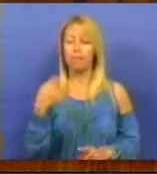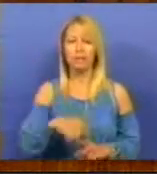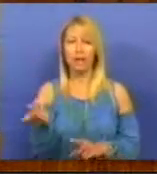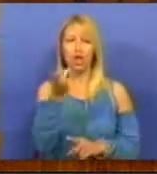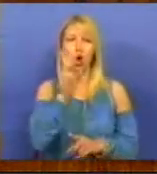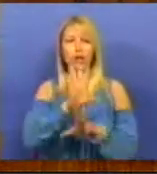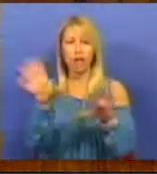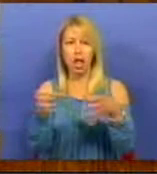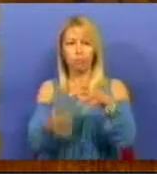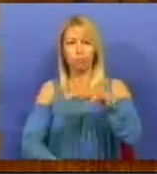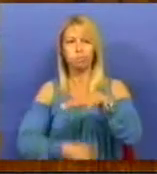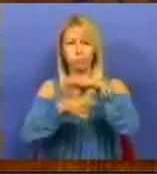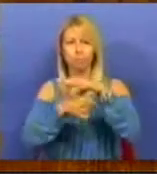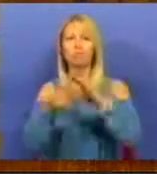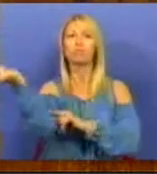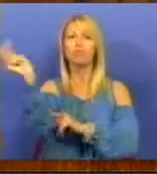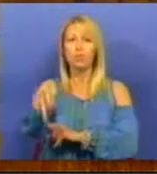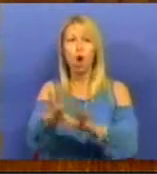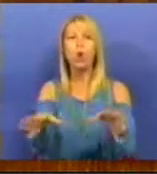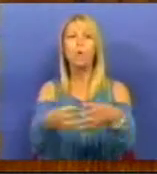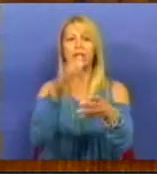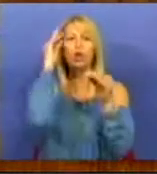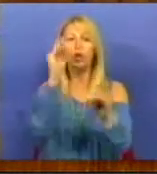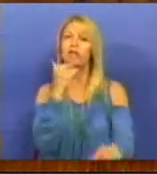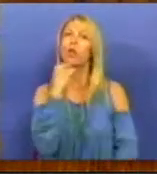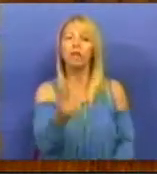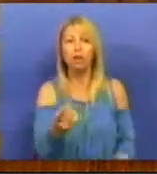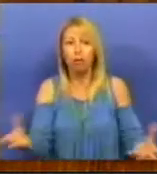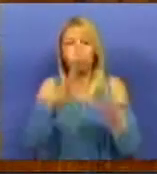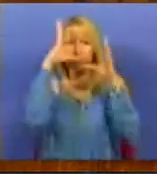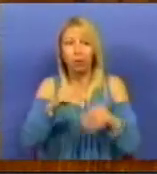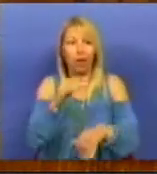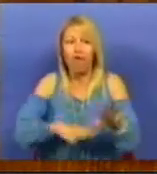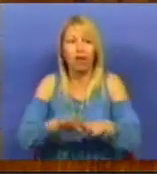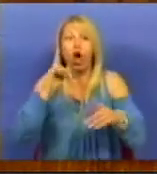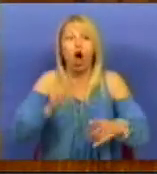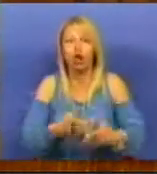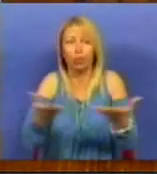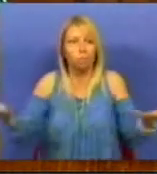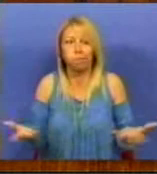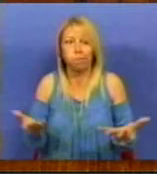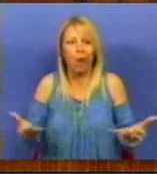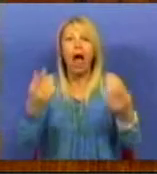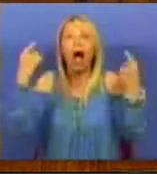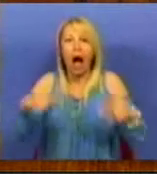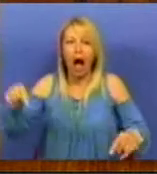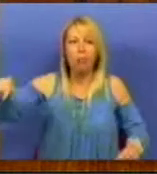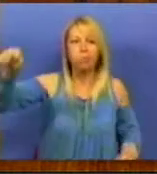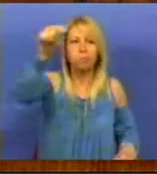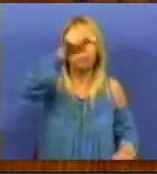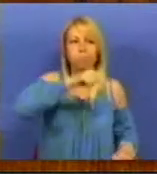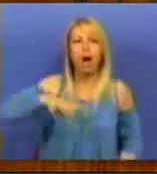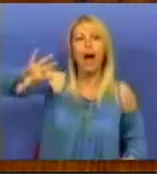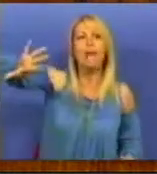vieram dizer à Comissão de Educação que não sabem o que é que é onde fazer, que há neste momento, espalhadas pelo país,